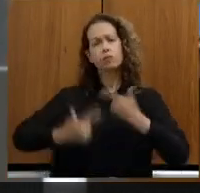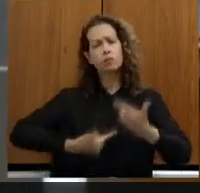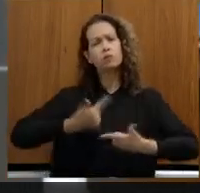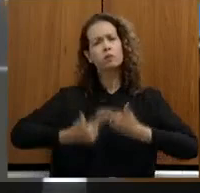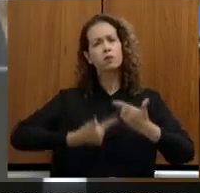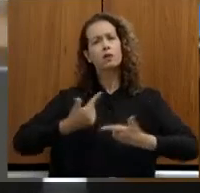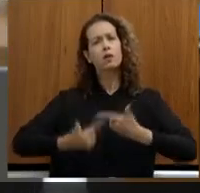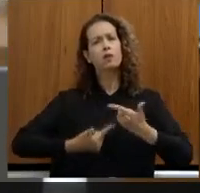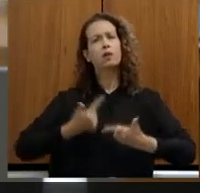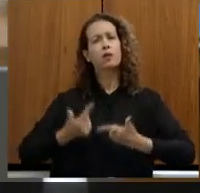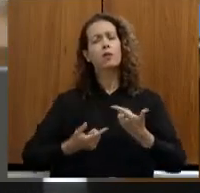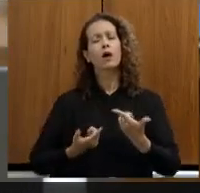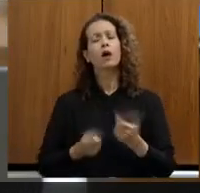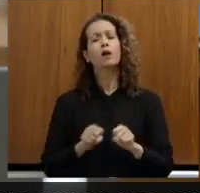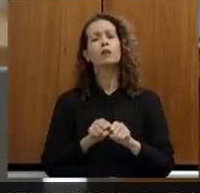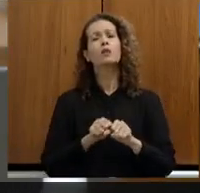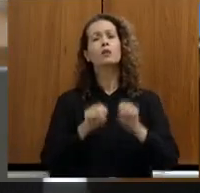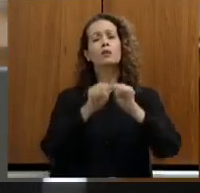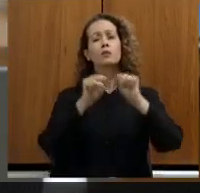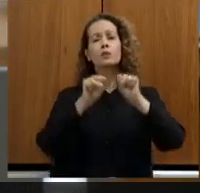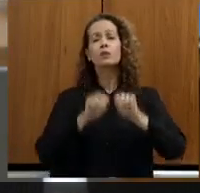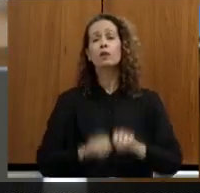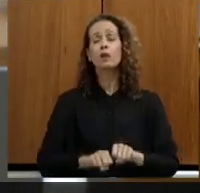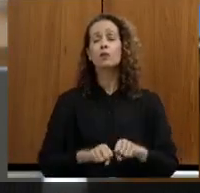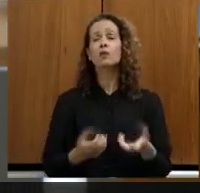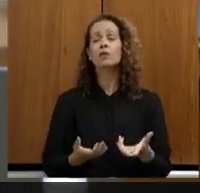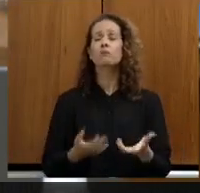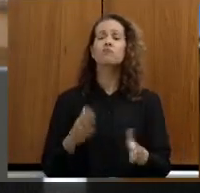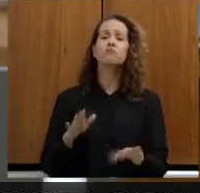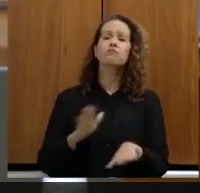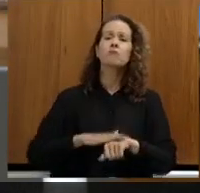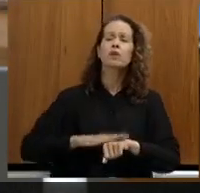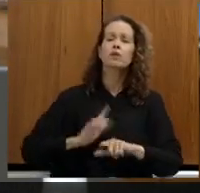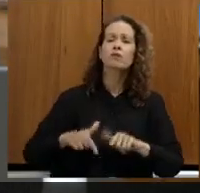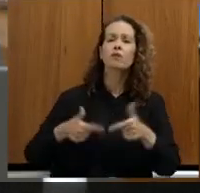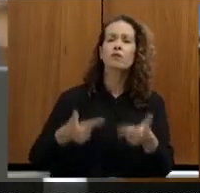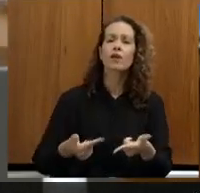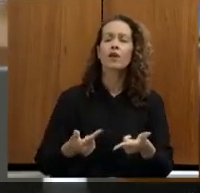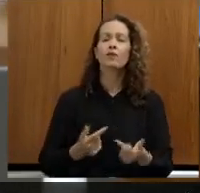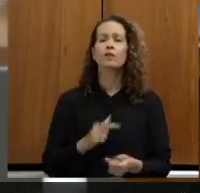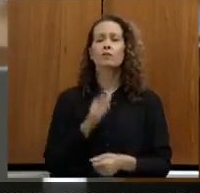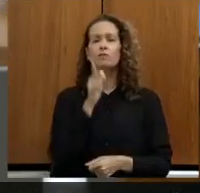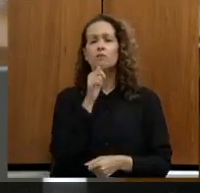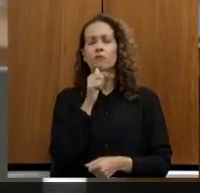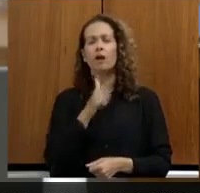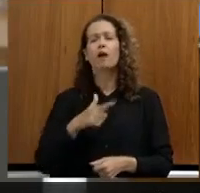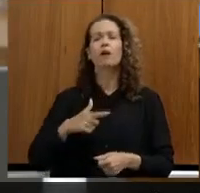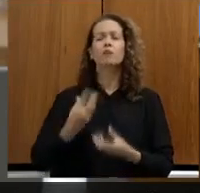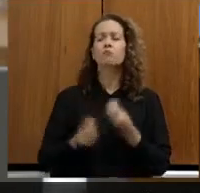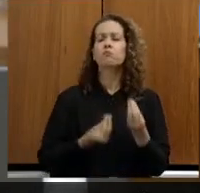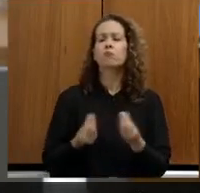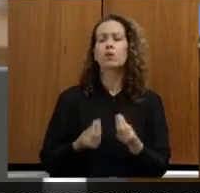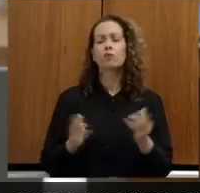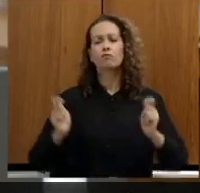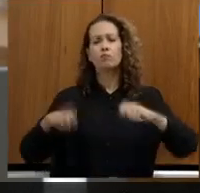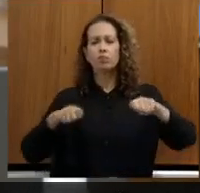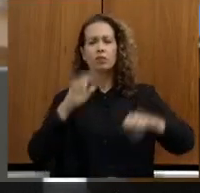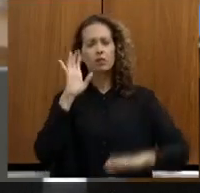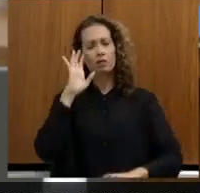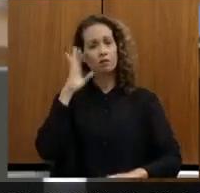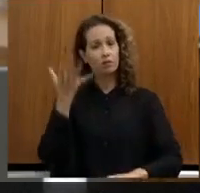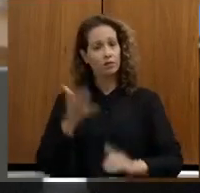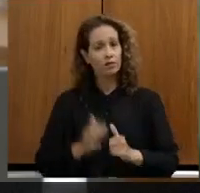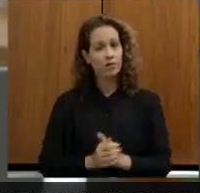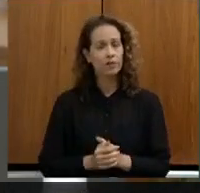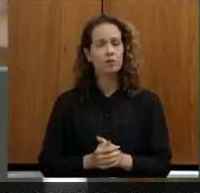estadual de meio ambiente recursos hídricos tem feito para atingir os resultados em todas as áreas de nossa competência seja